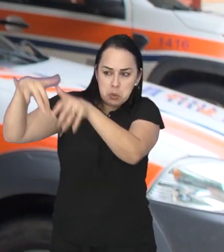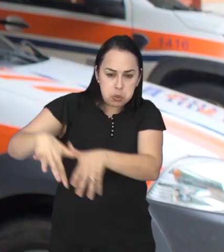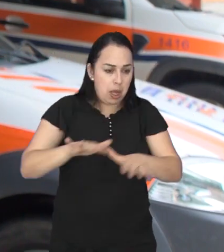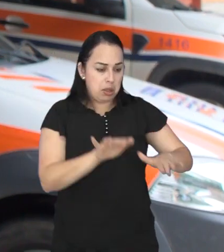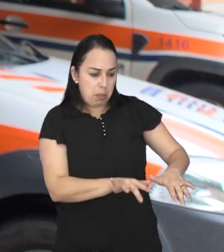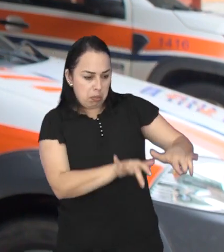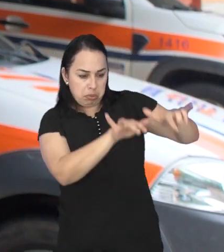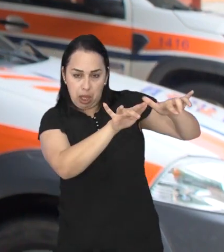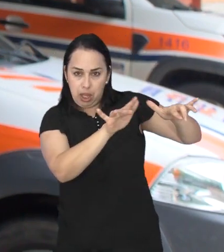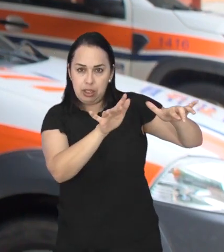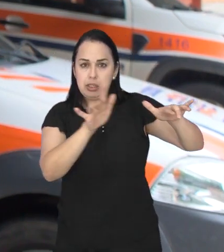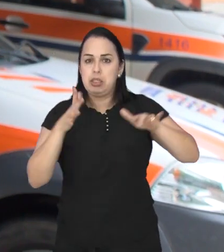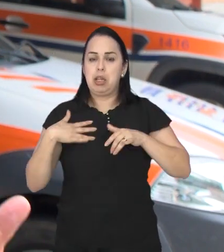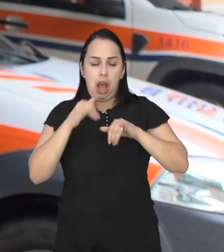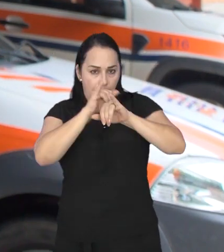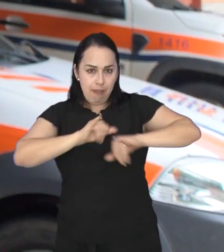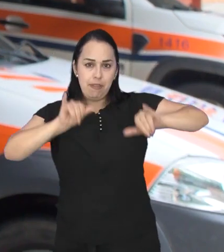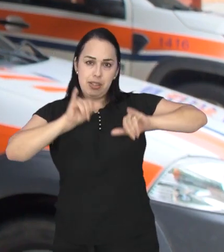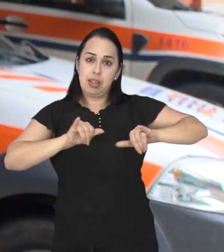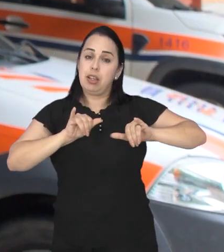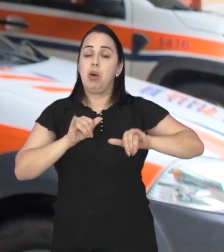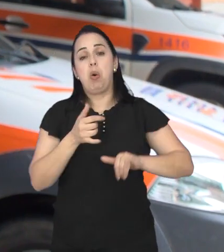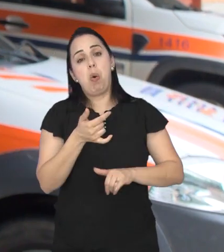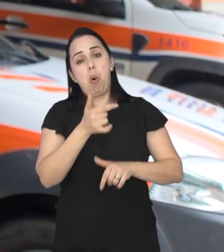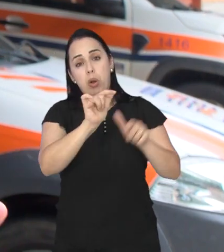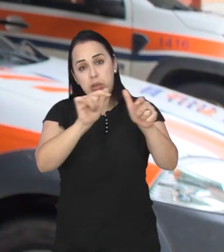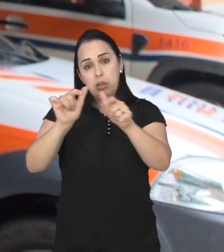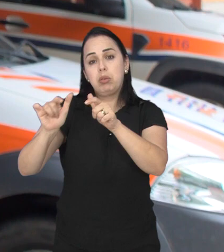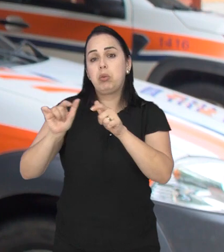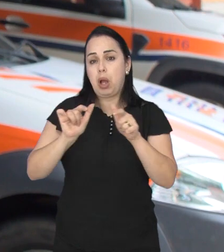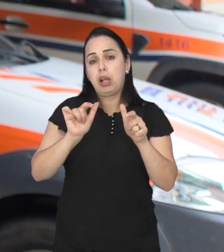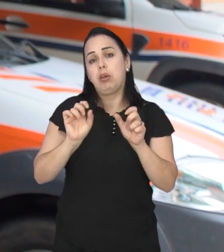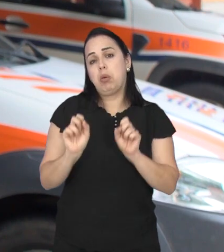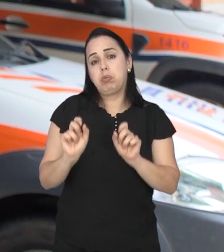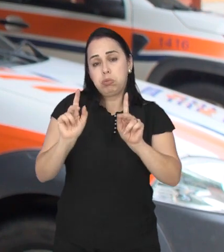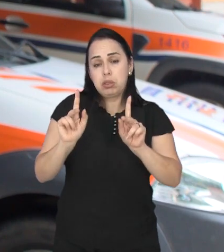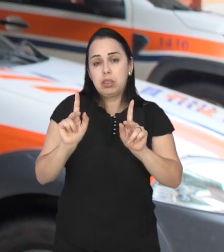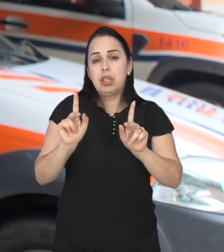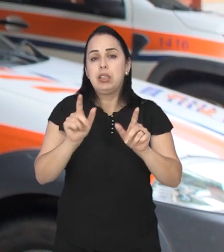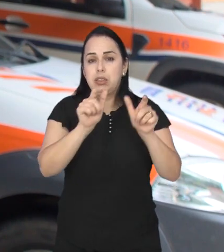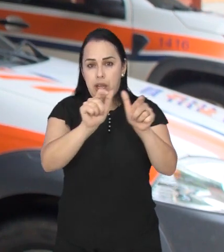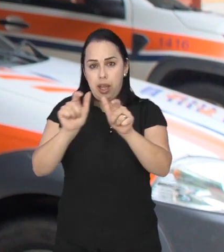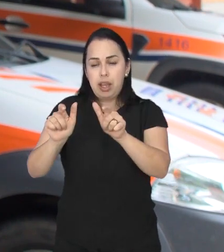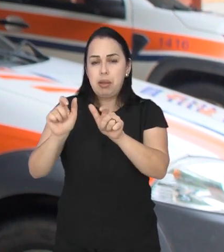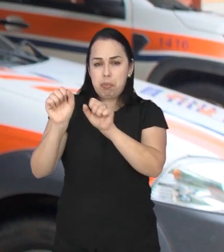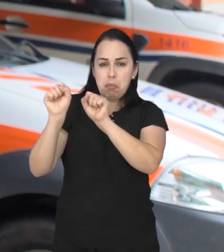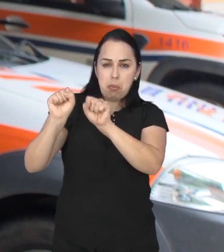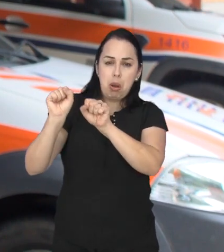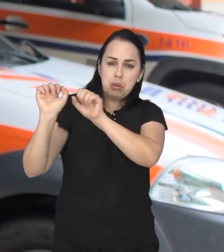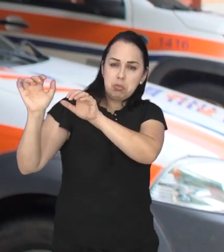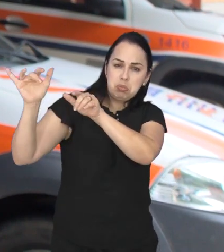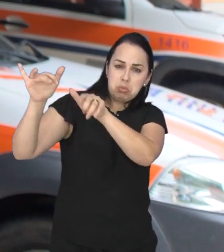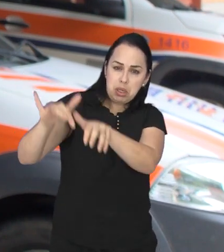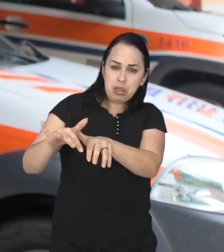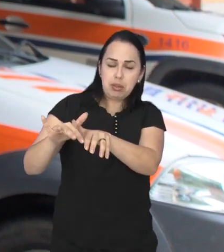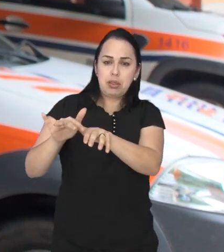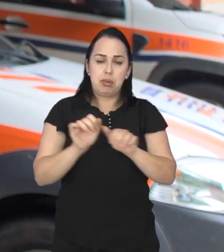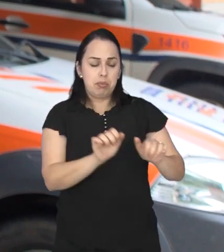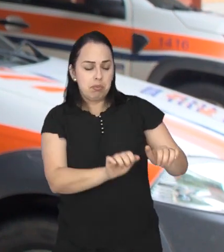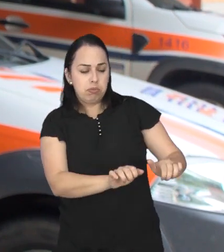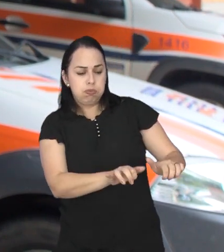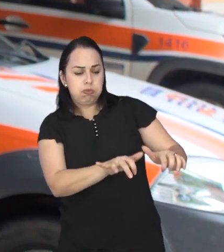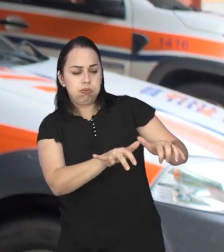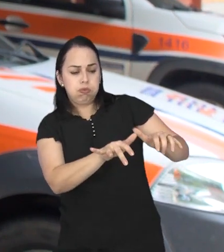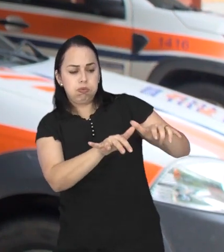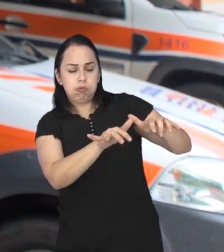escorregamento como de inundação também. Os outros setores da cidade, as outras áreas, também tem setor de escorregamento, passivo de escorregamento